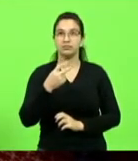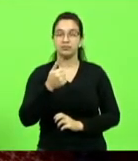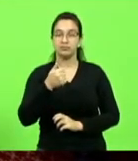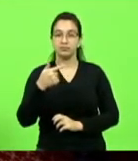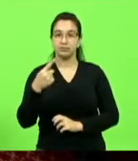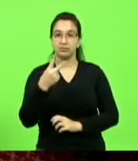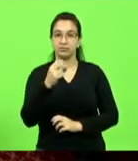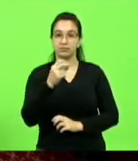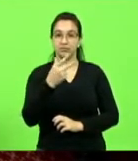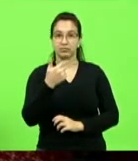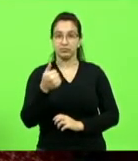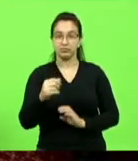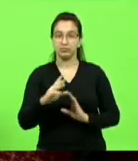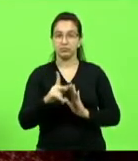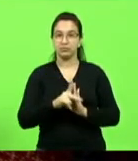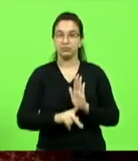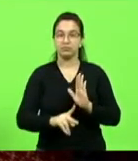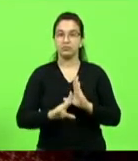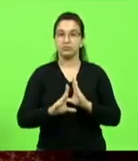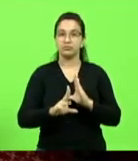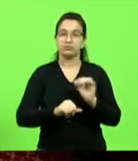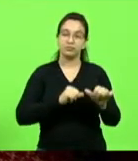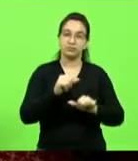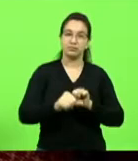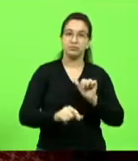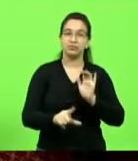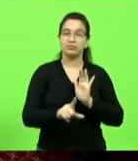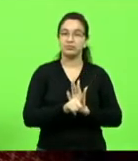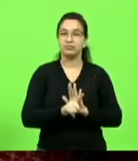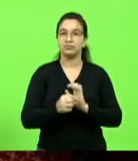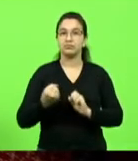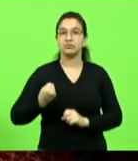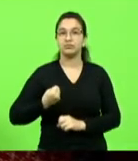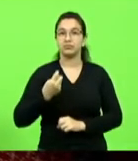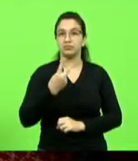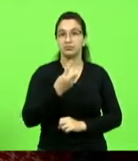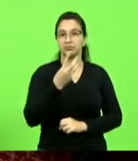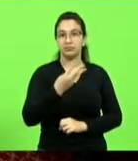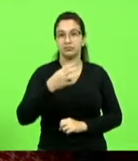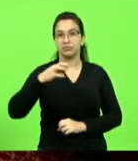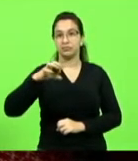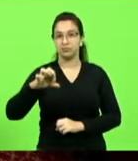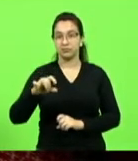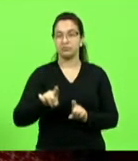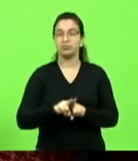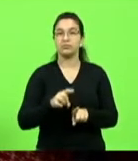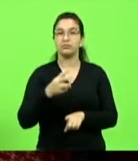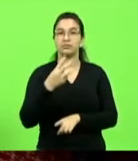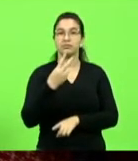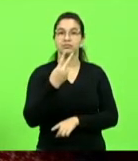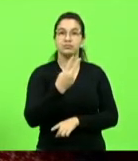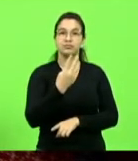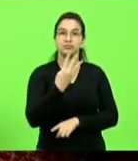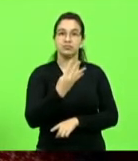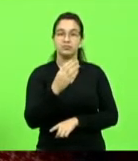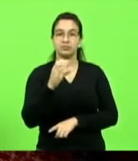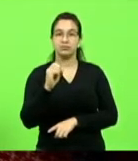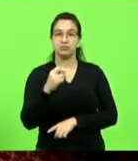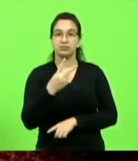aos projetos de conversão em lei números 239 e 240-2021.